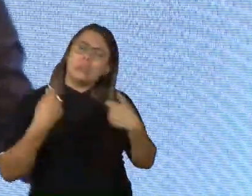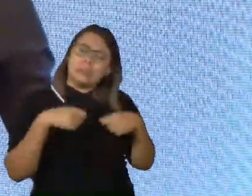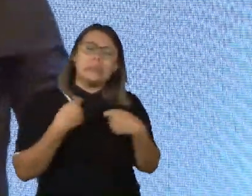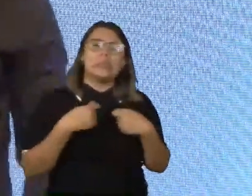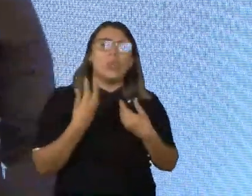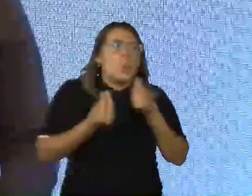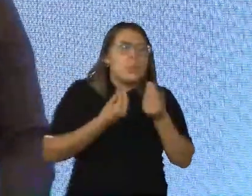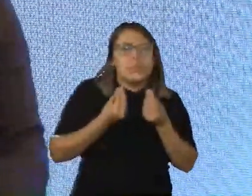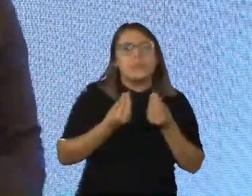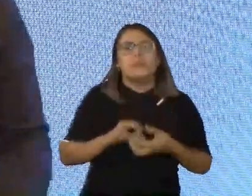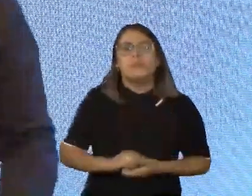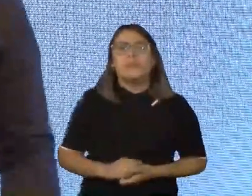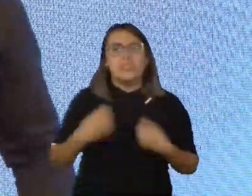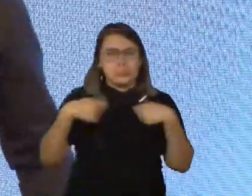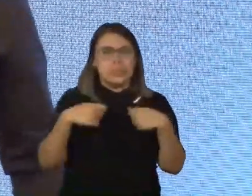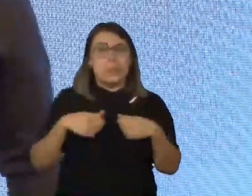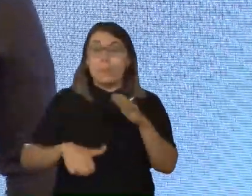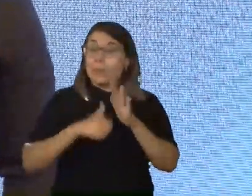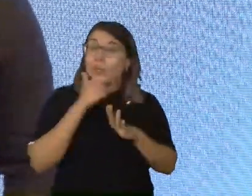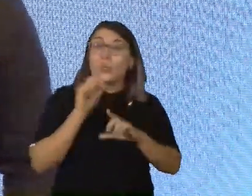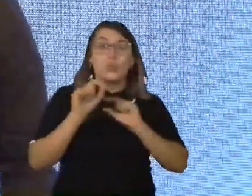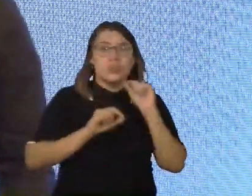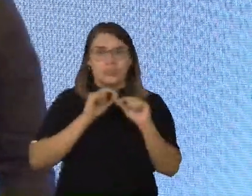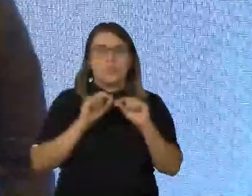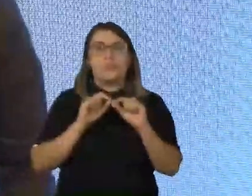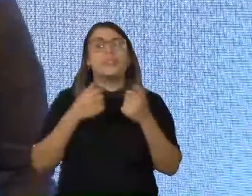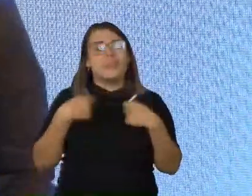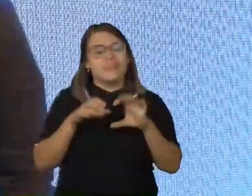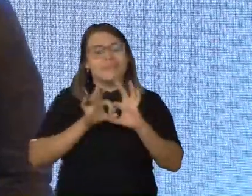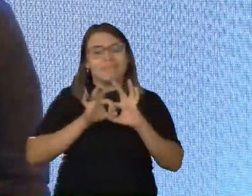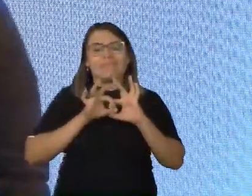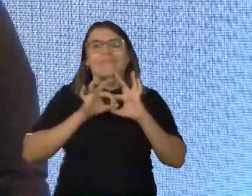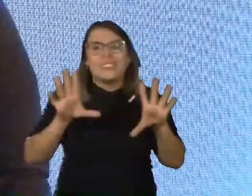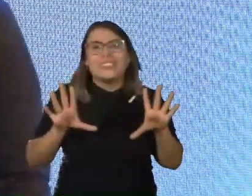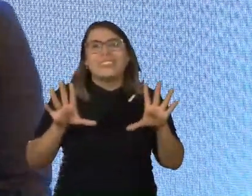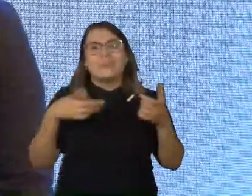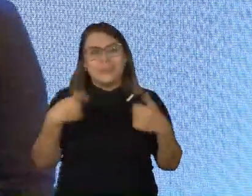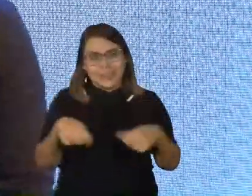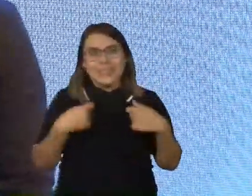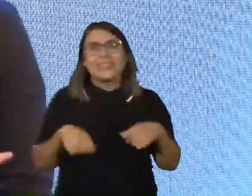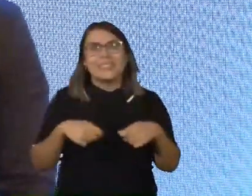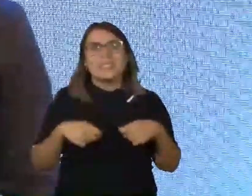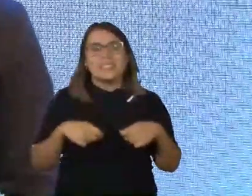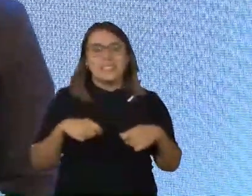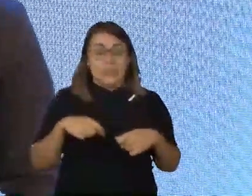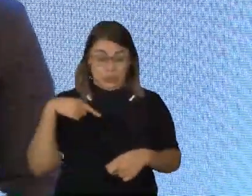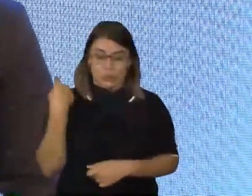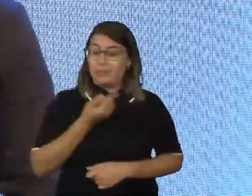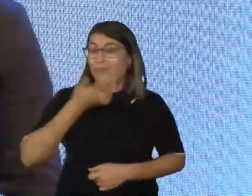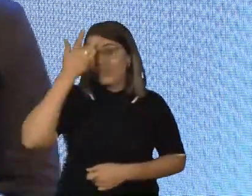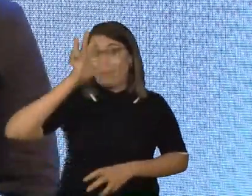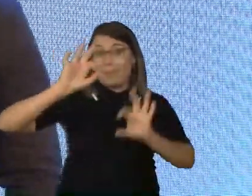acesso. Então, para você querer, a primeira coisa, meu amigo, se permitir, ter humildade para reconhecer que a gente não sabe